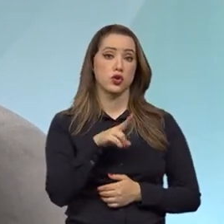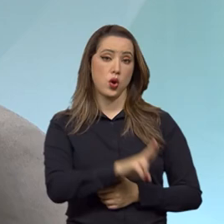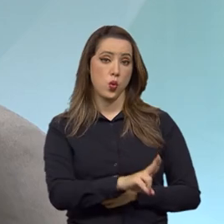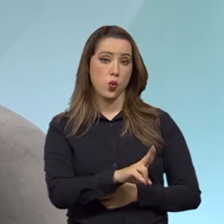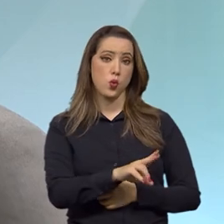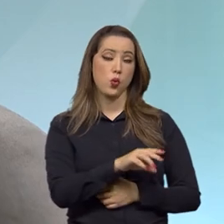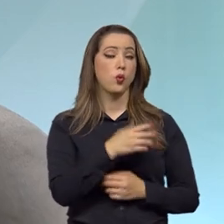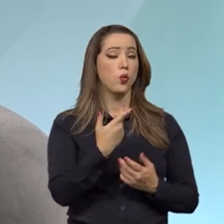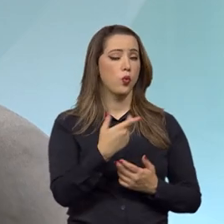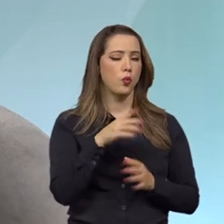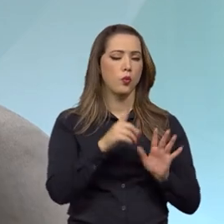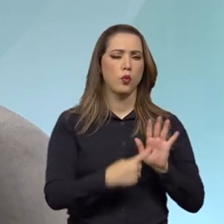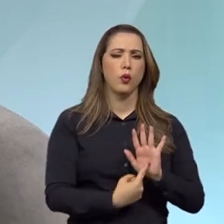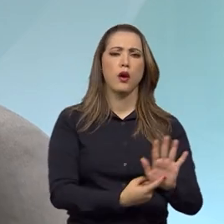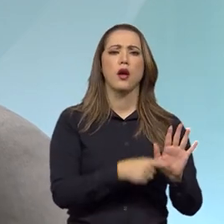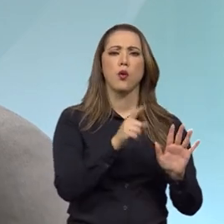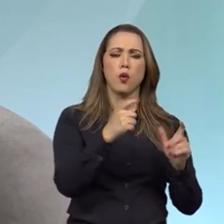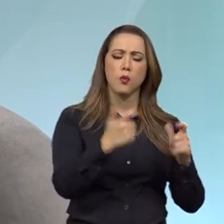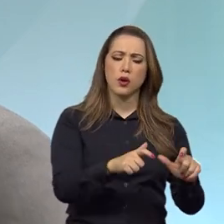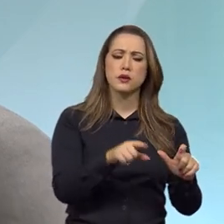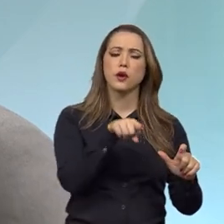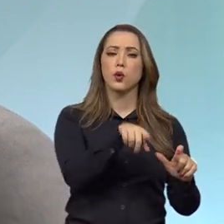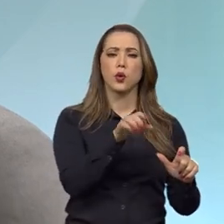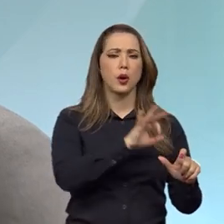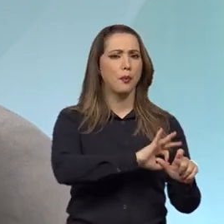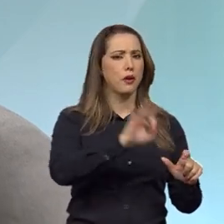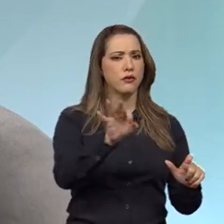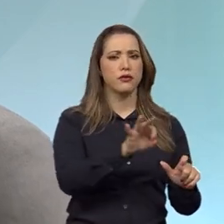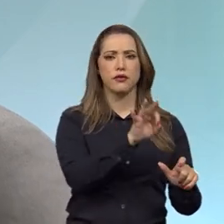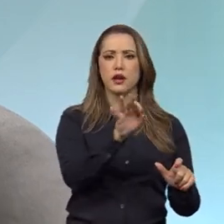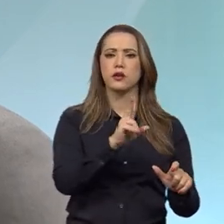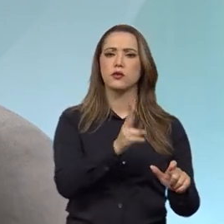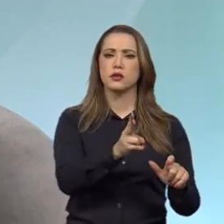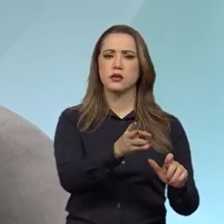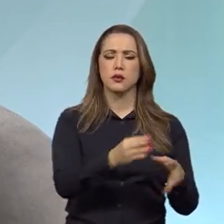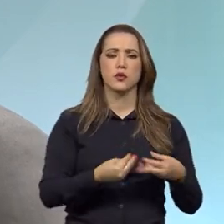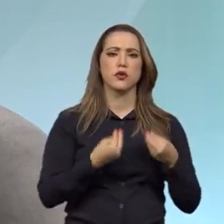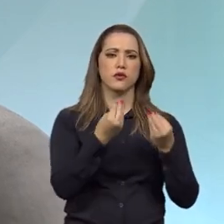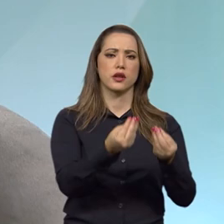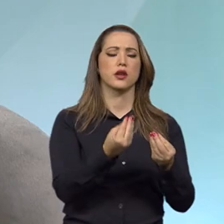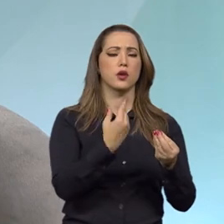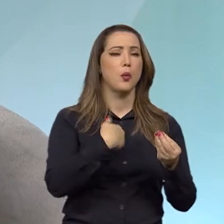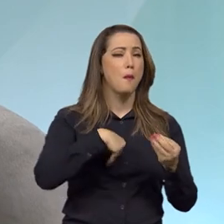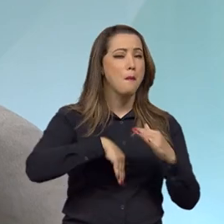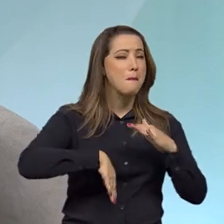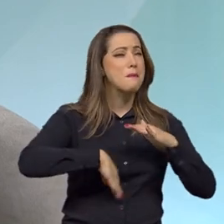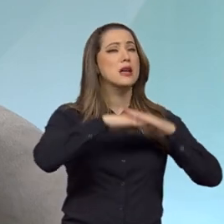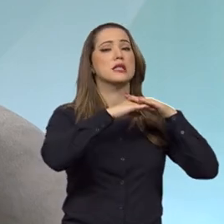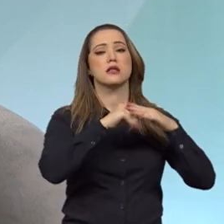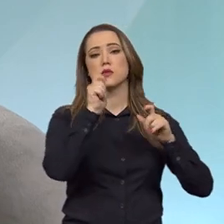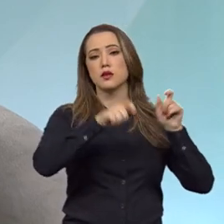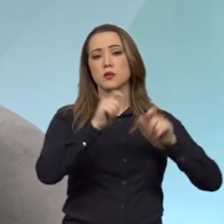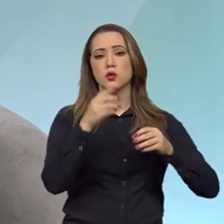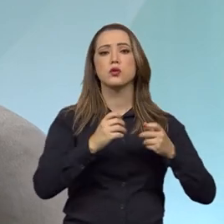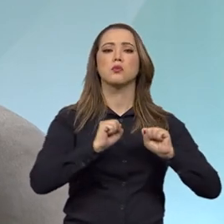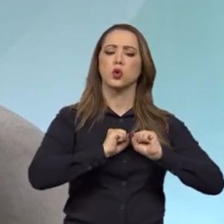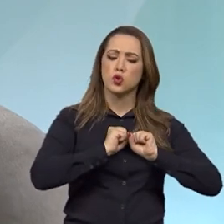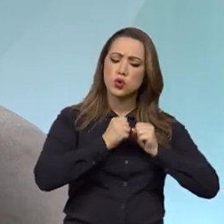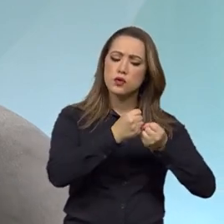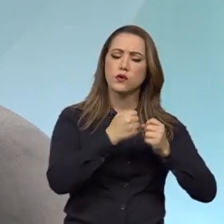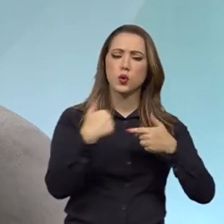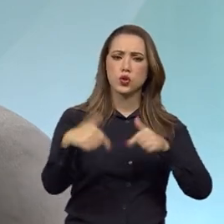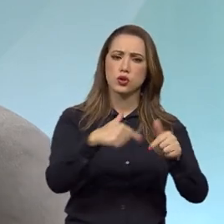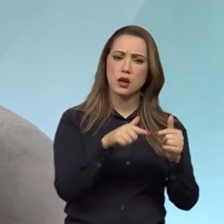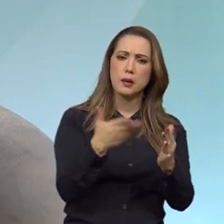um escritório de excelência e cada vez mais especializado em entregando o máximo que os colegas podem entregar para que o resultado seja também de